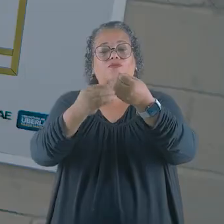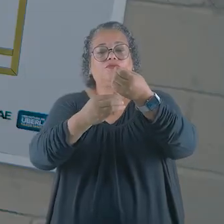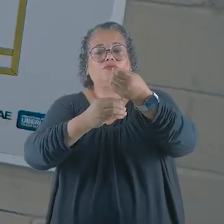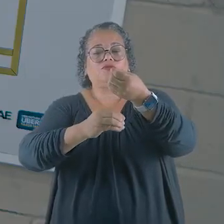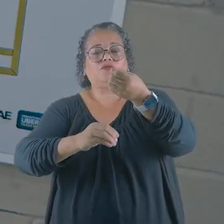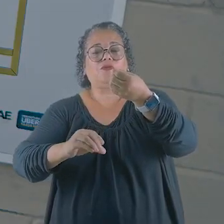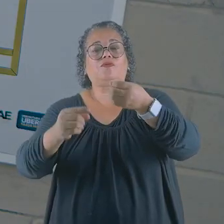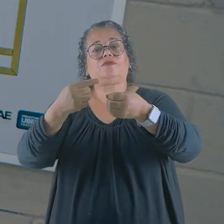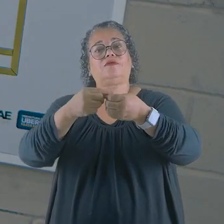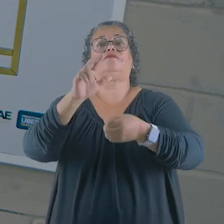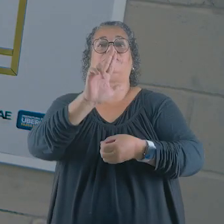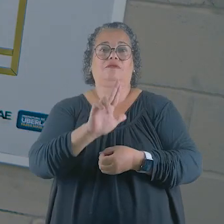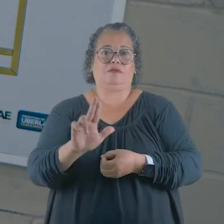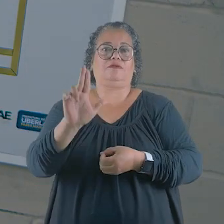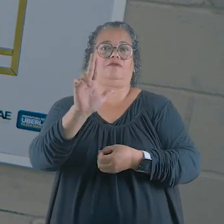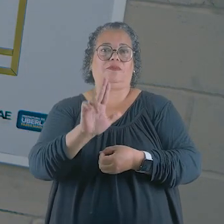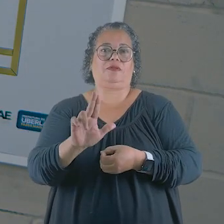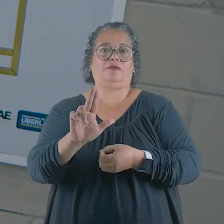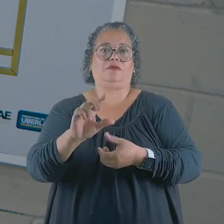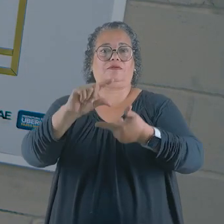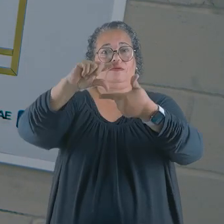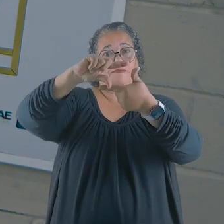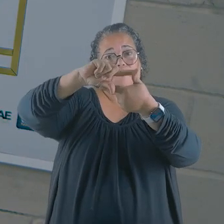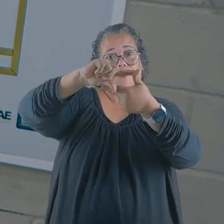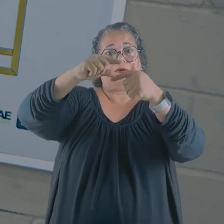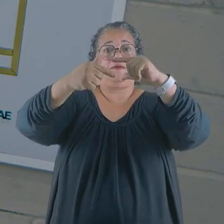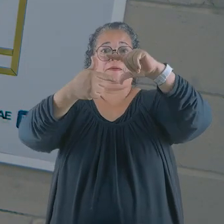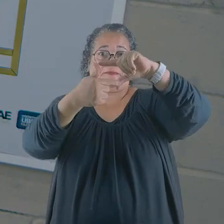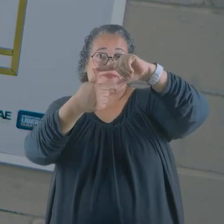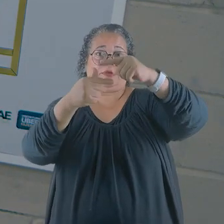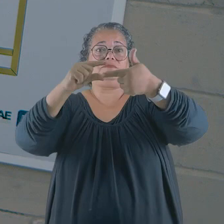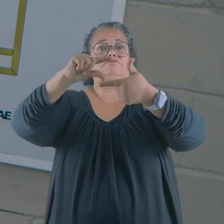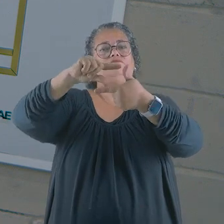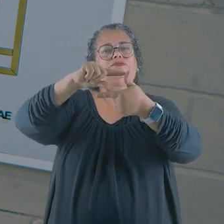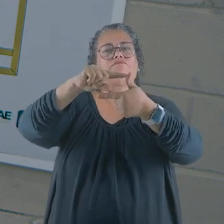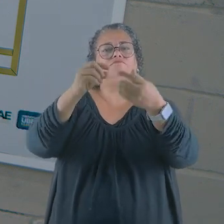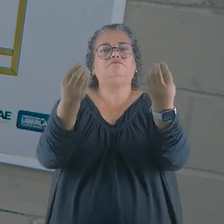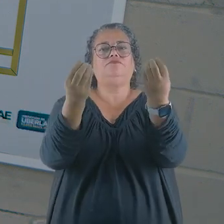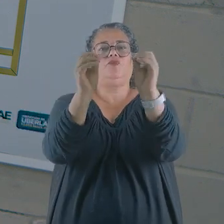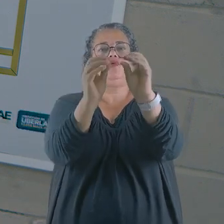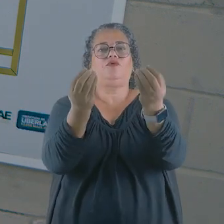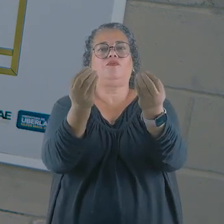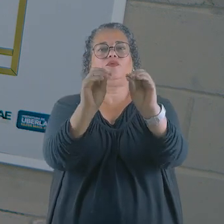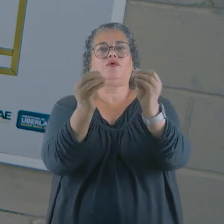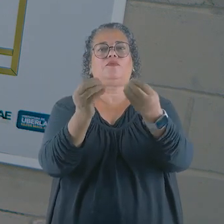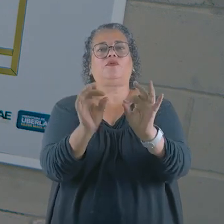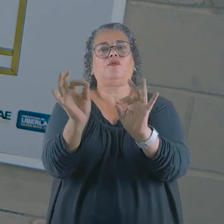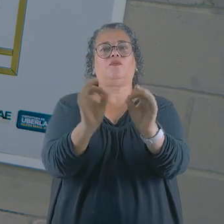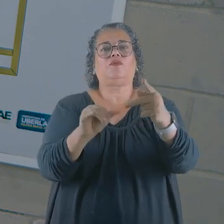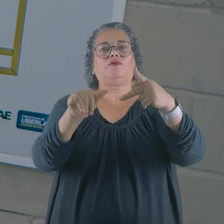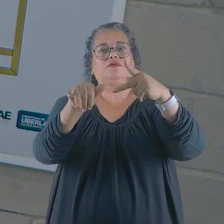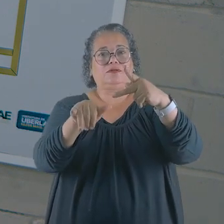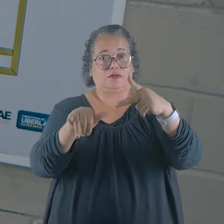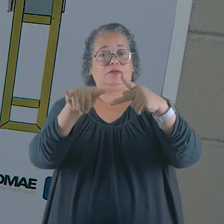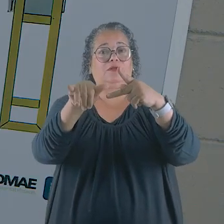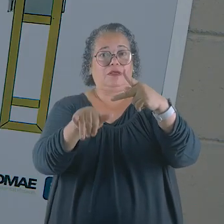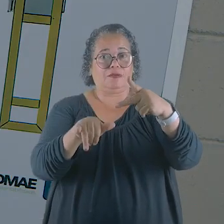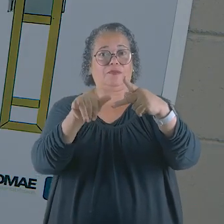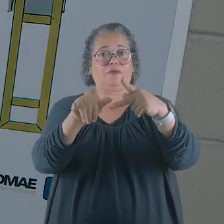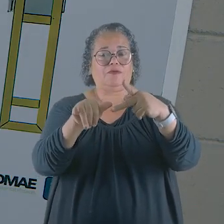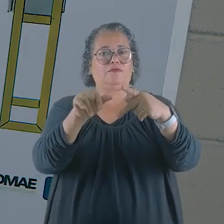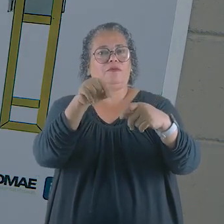Uberlândia. Aqui nós temos um fluxograma onde esboçamos o nosso processo de pirólise.